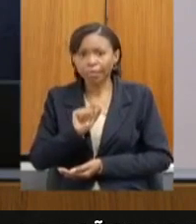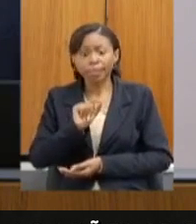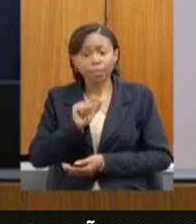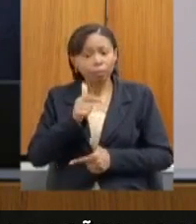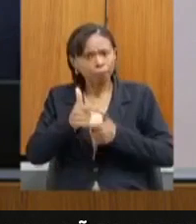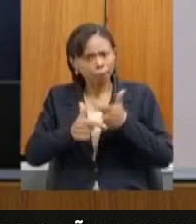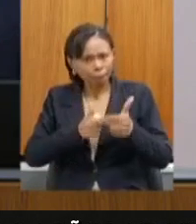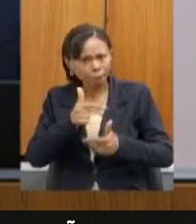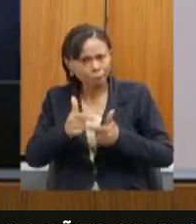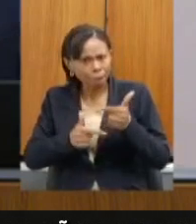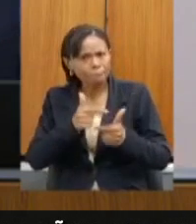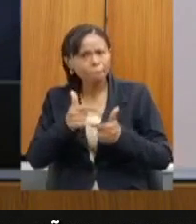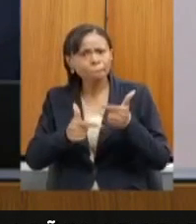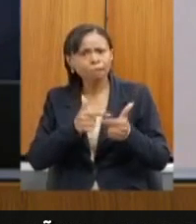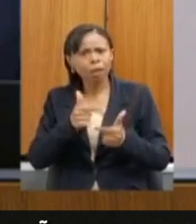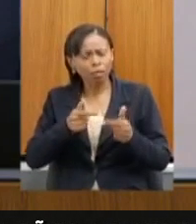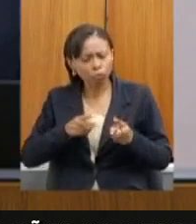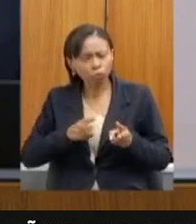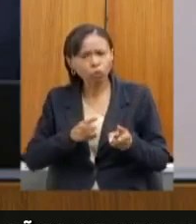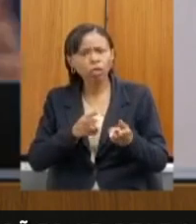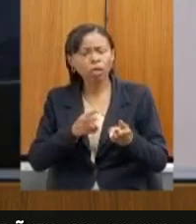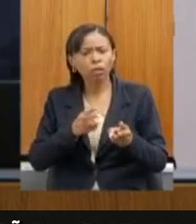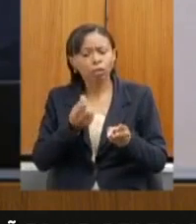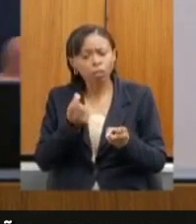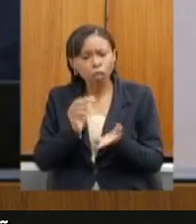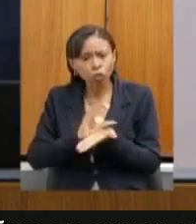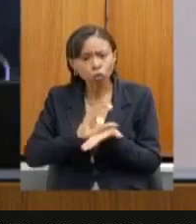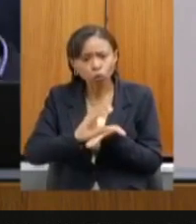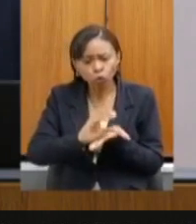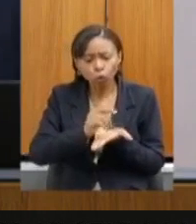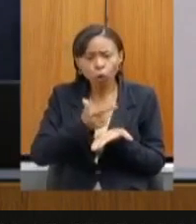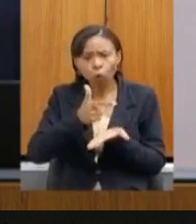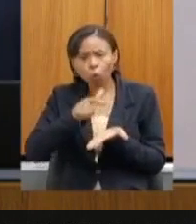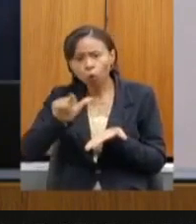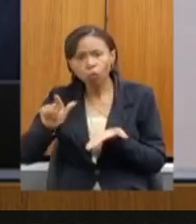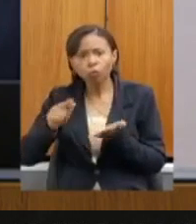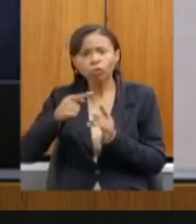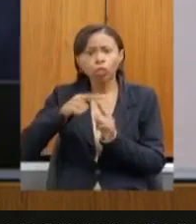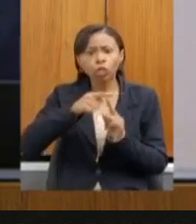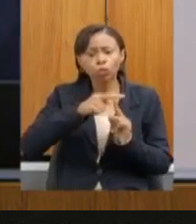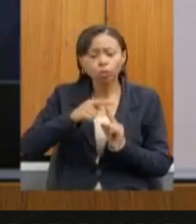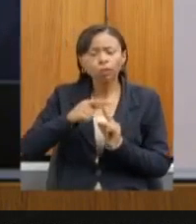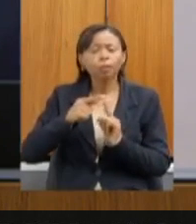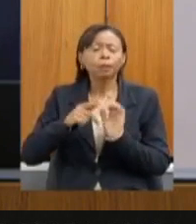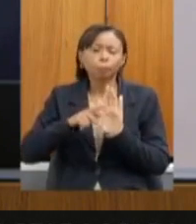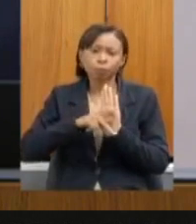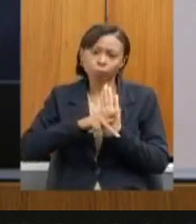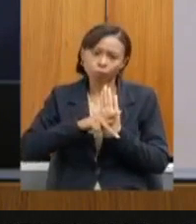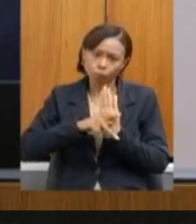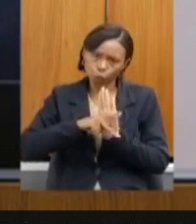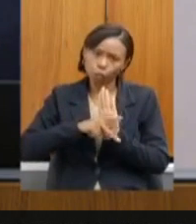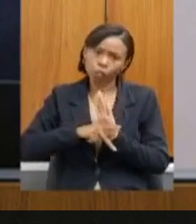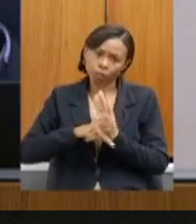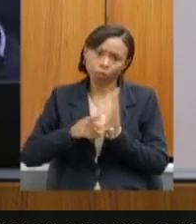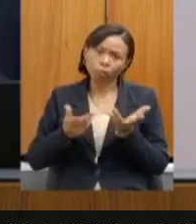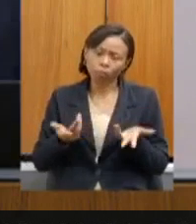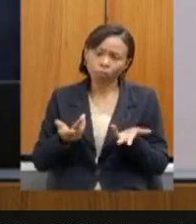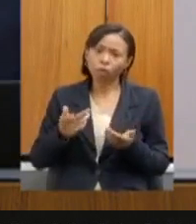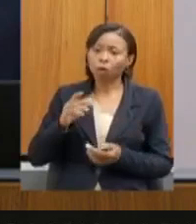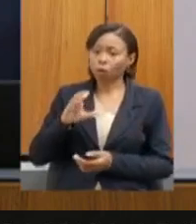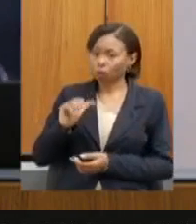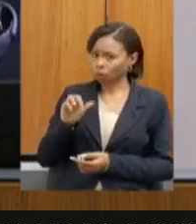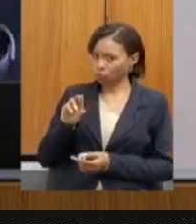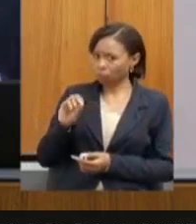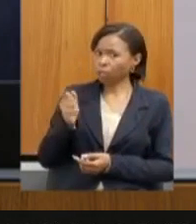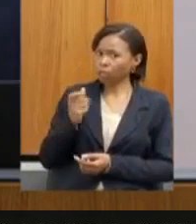possa ser disponibilizado para outros projetos, como é o que está citando aí o deputado Carlos Pimenta. Parabéns, deputado Carlos Pimenta,